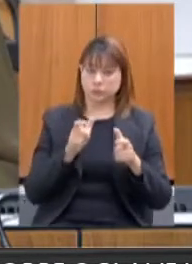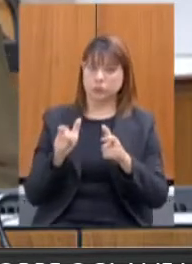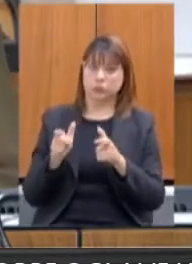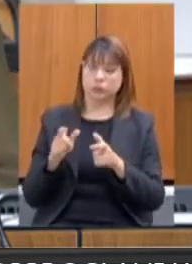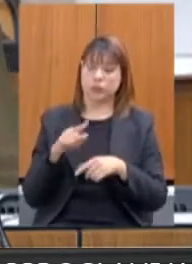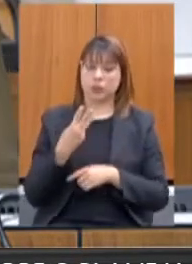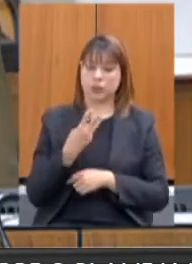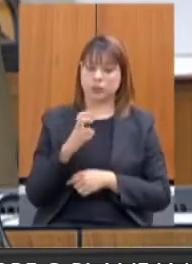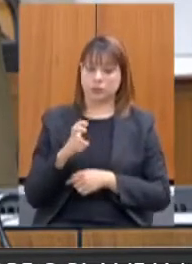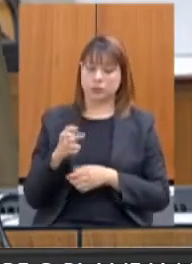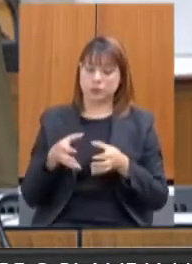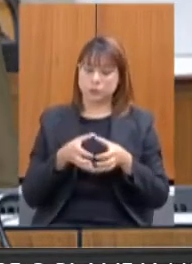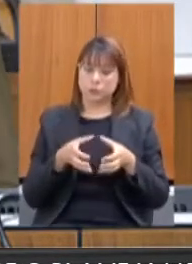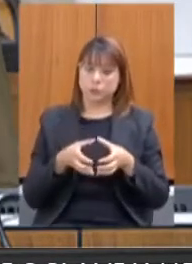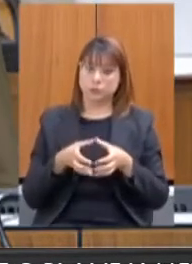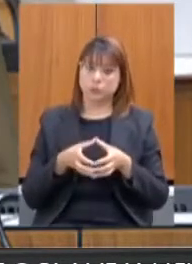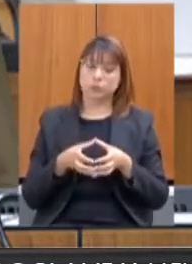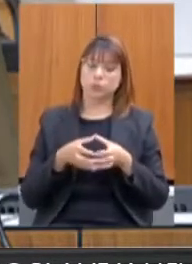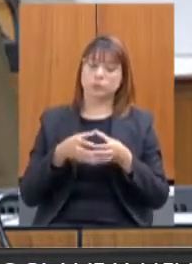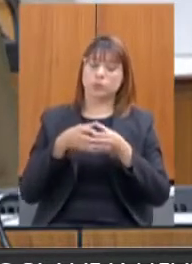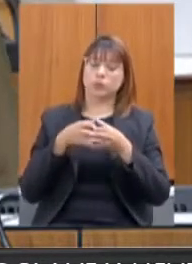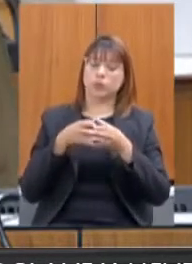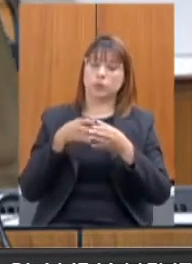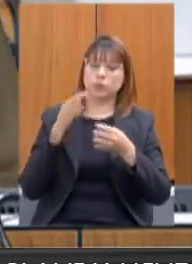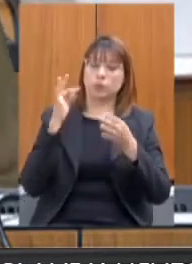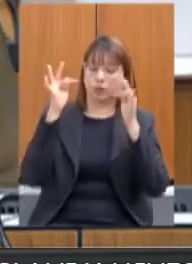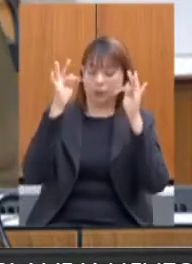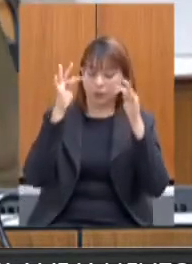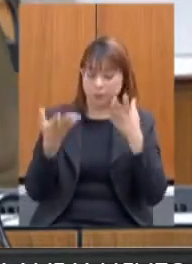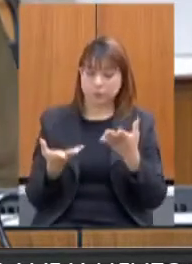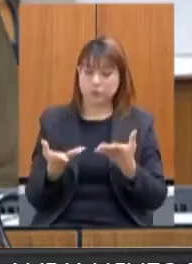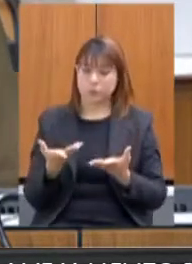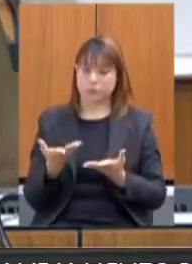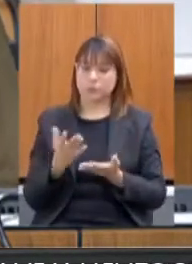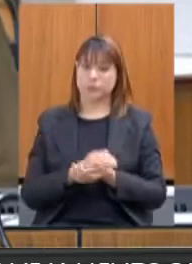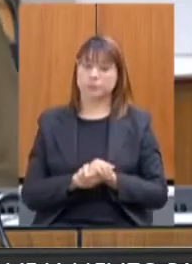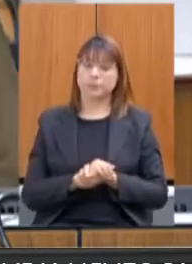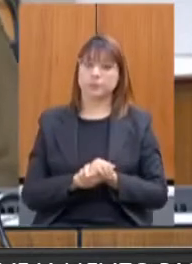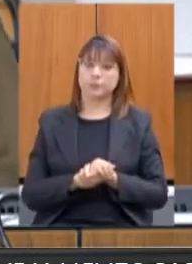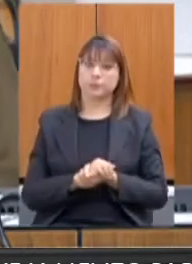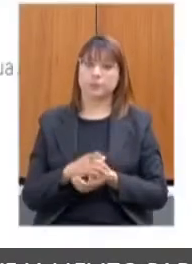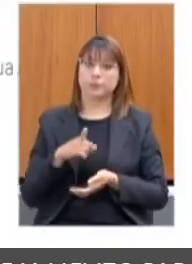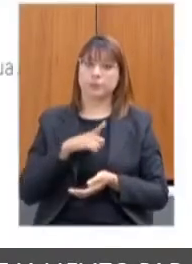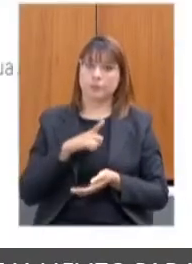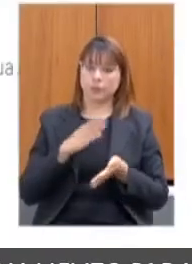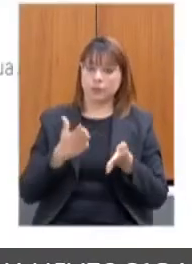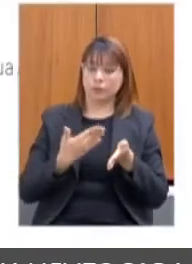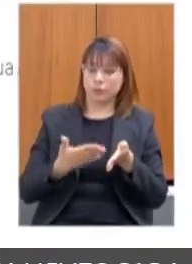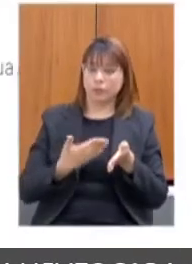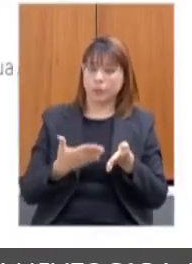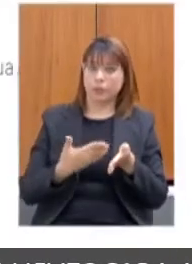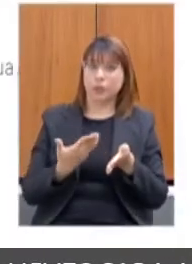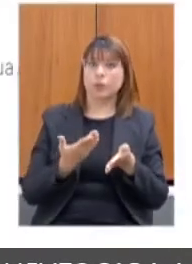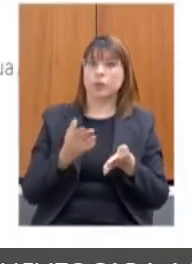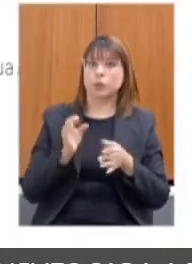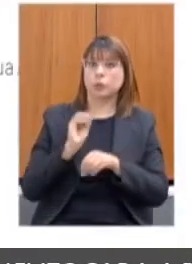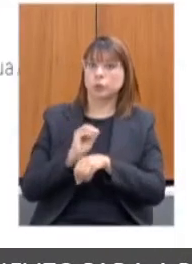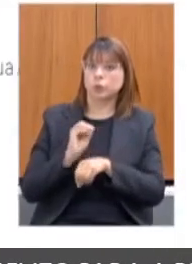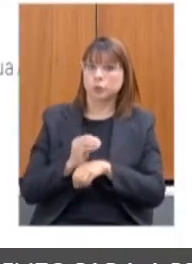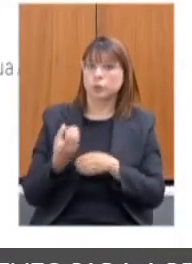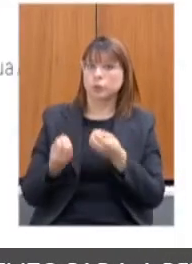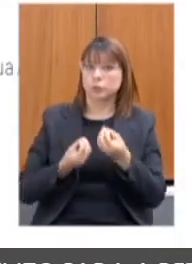comunidades terapêuticas que são conveniadas com o Estado. Com a elaboração e publicação de uma cartilha de cuidado e recessão social